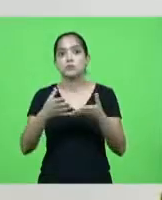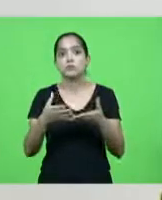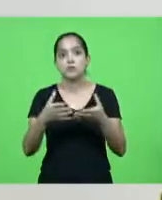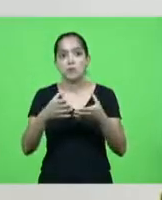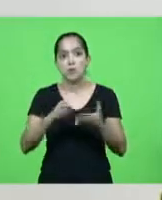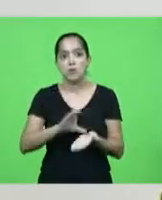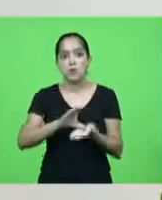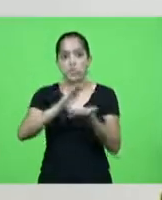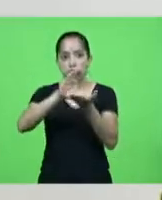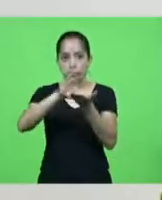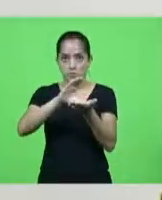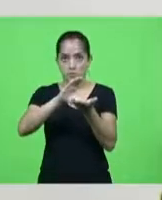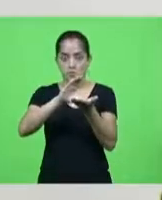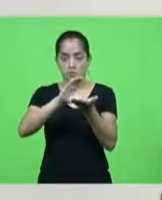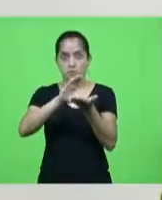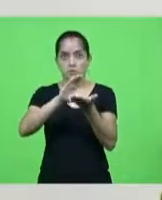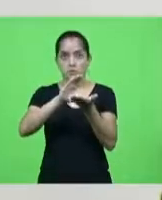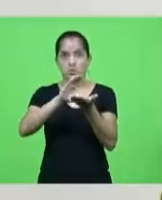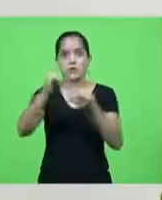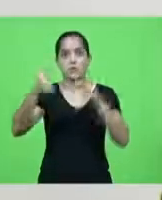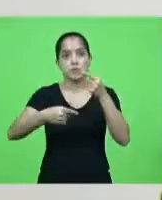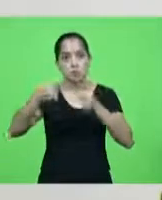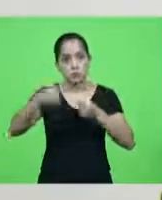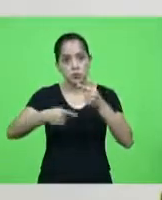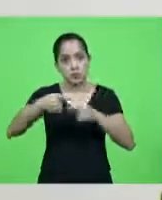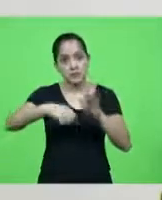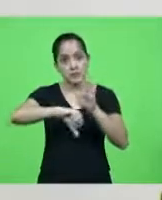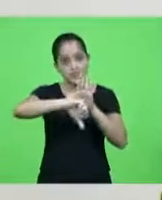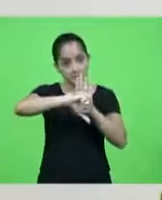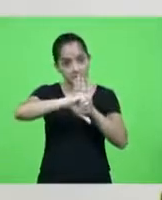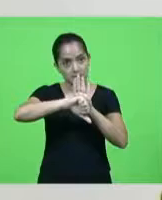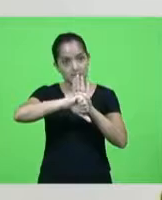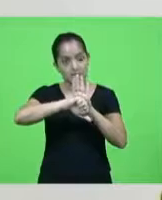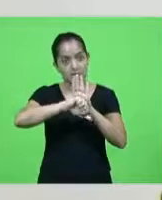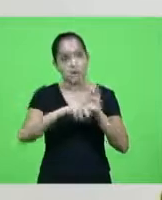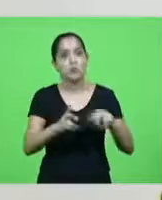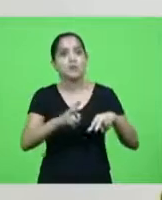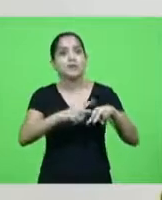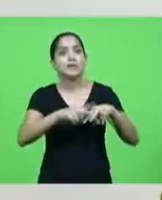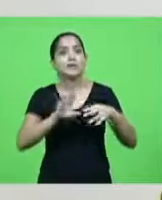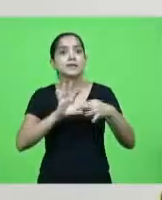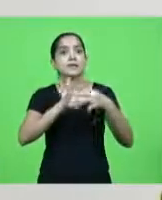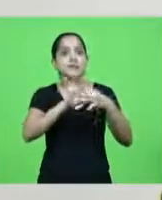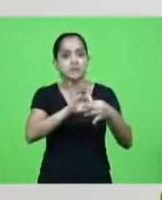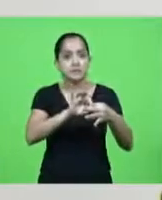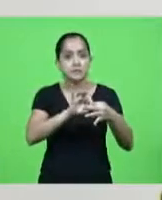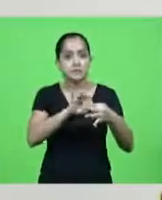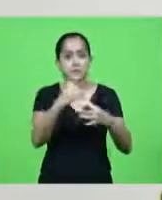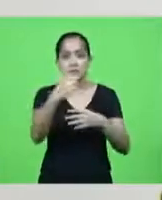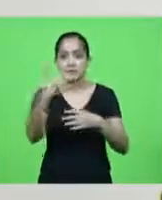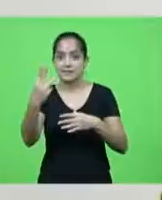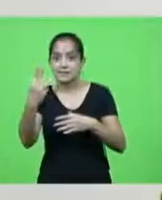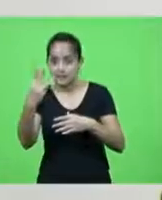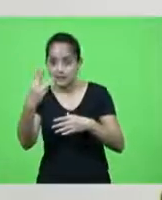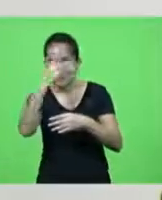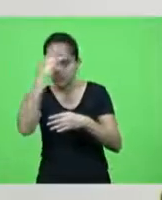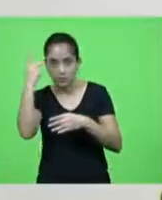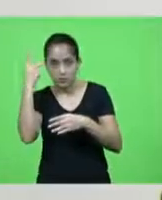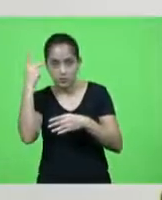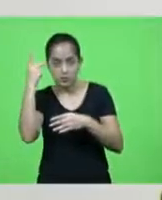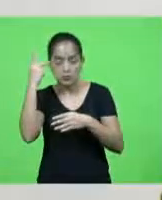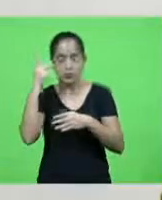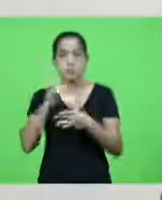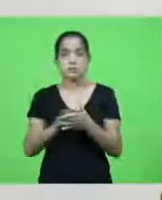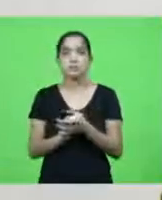conselho nacional de política criminal e penitenciária que é integrada por 13 membros designados através do ministério da